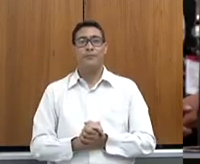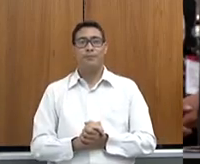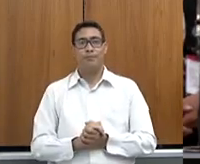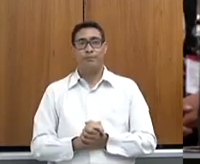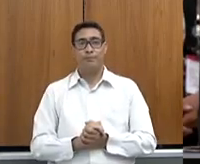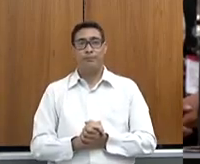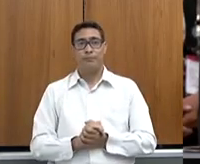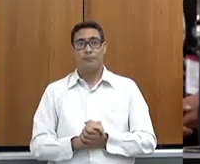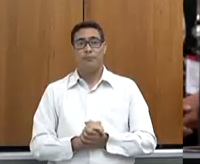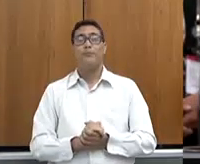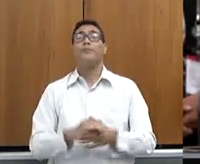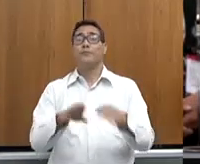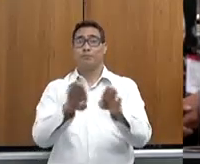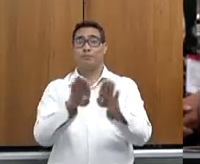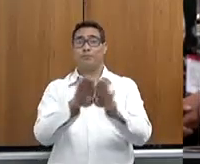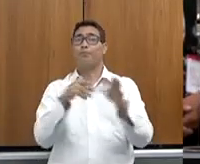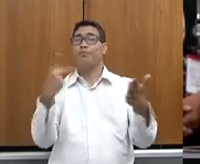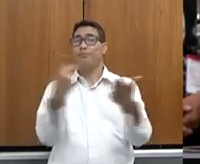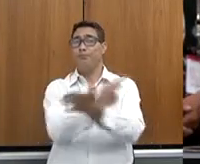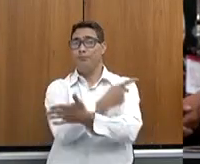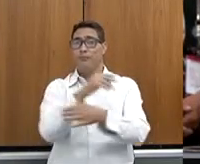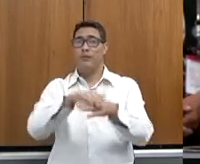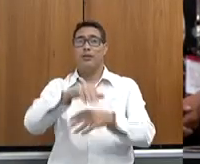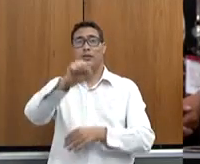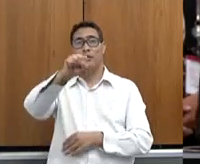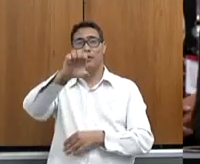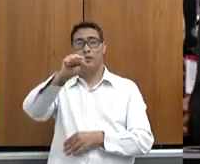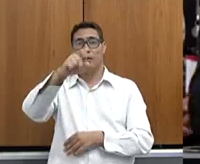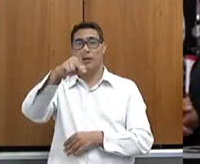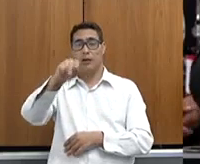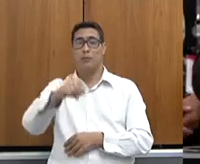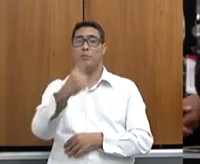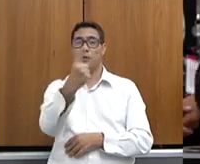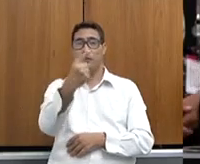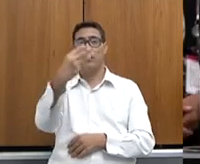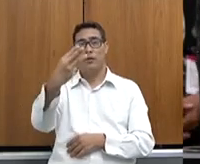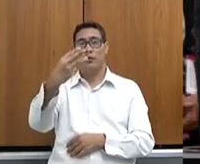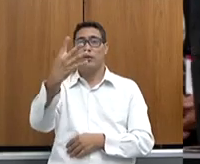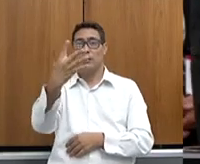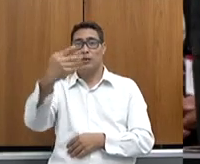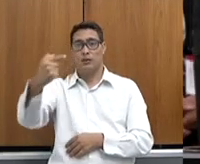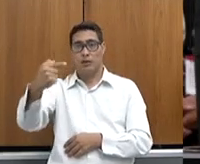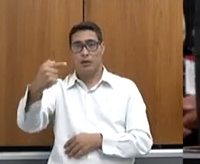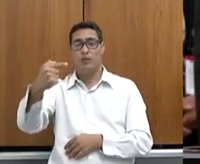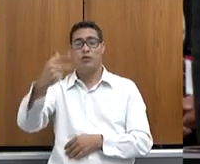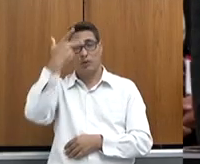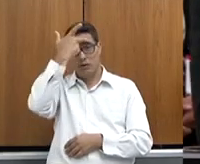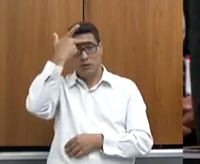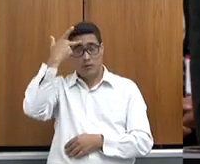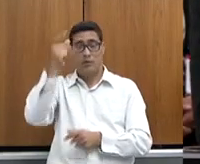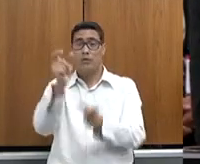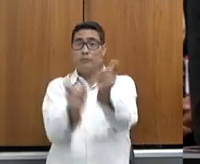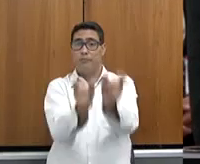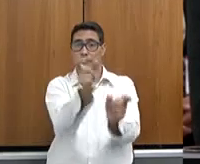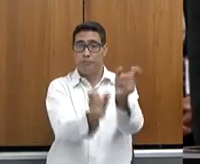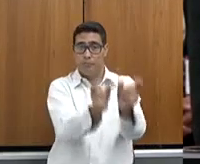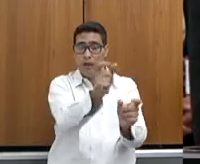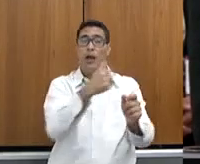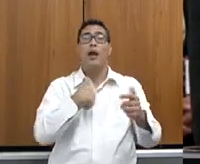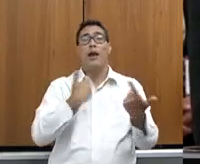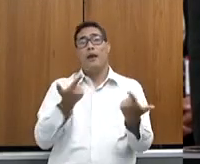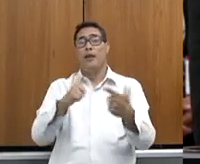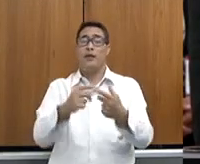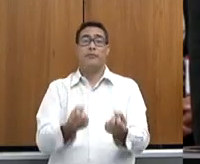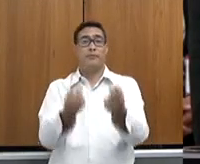Aqui as ações ainda do sistema CEAPA, 1.347 agricultores familiares comercializando para o Programa Alimenta